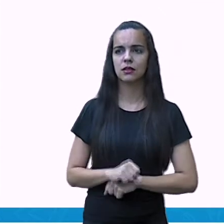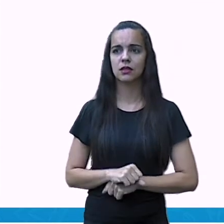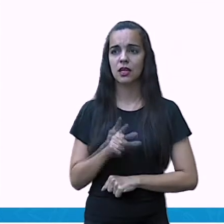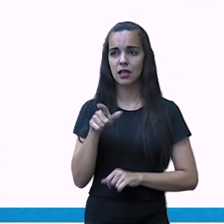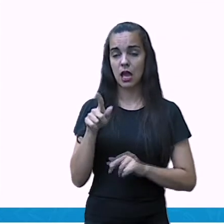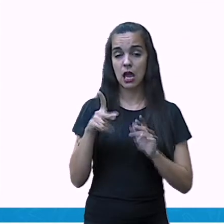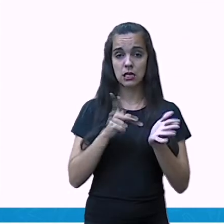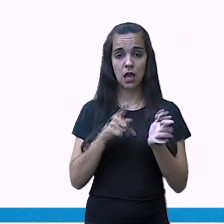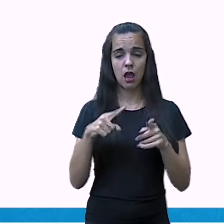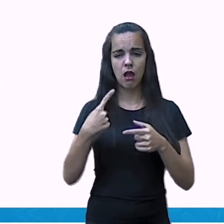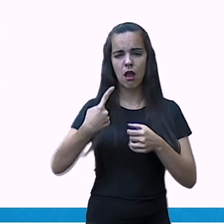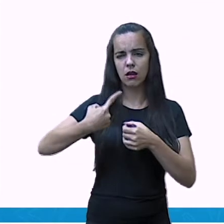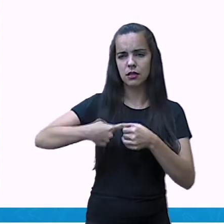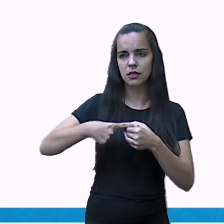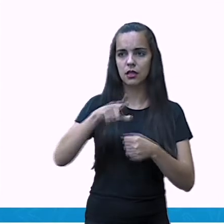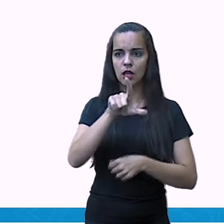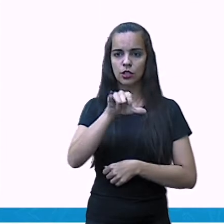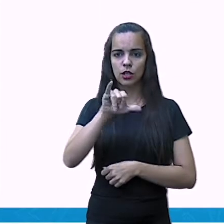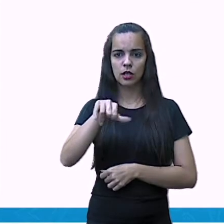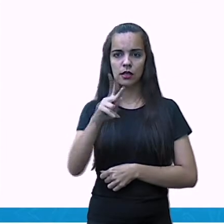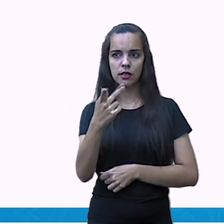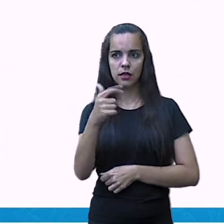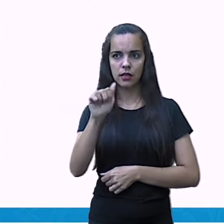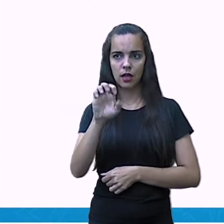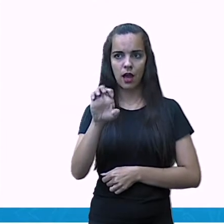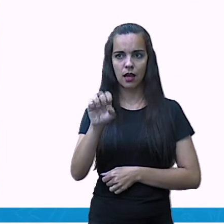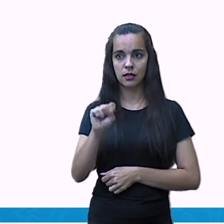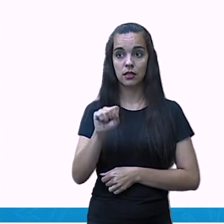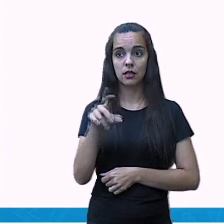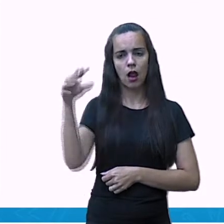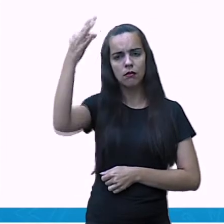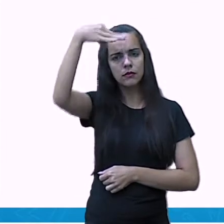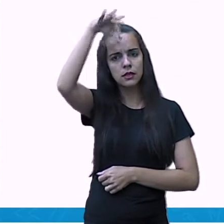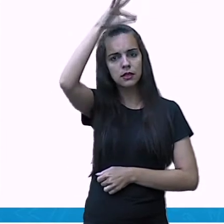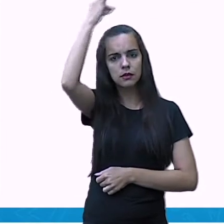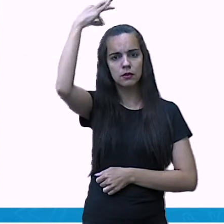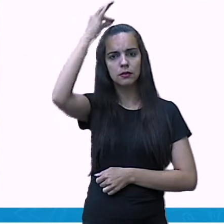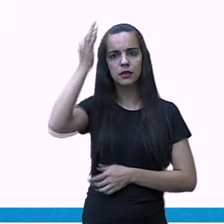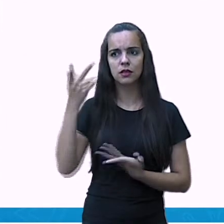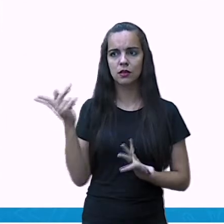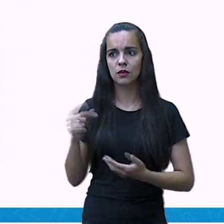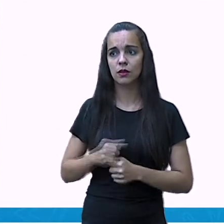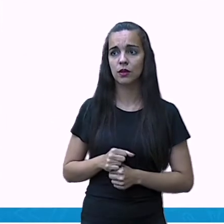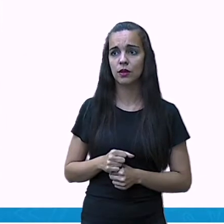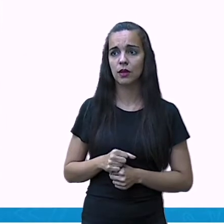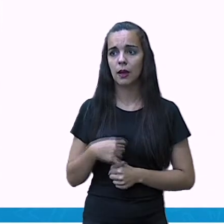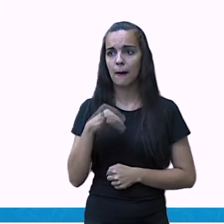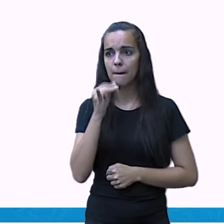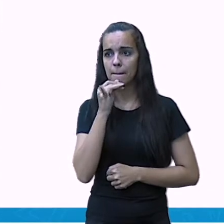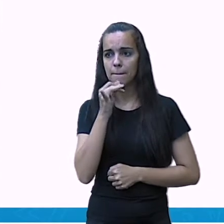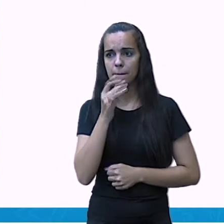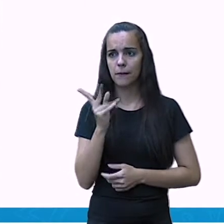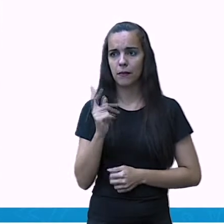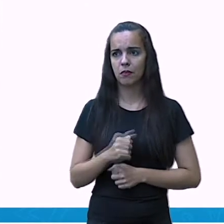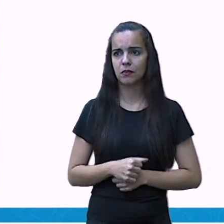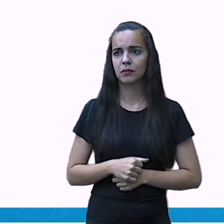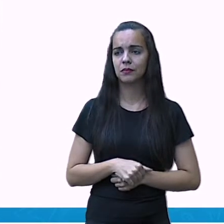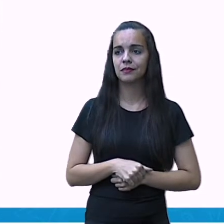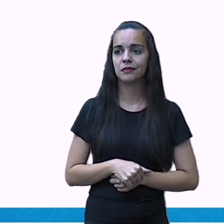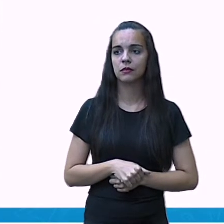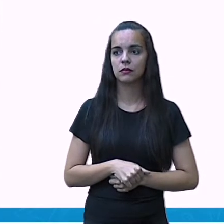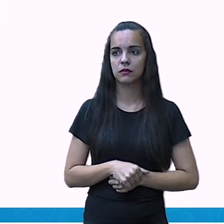que, por exemplo, uma chuva forte, acontece o alagamento, ou ainda